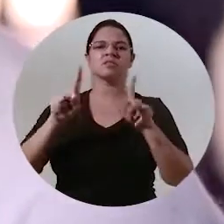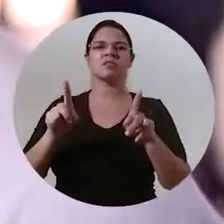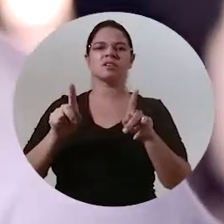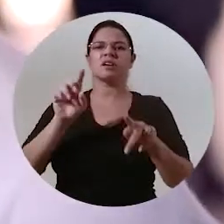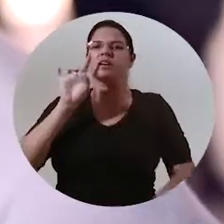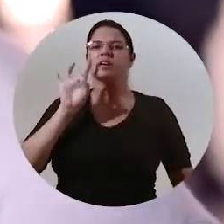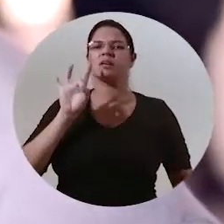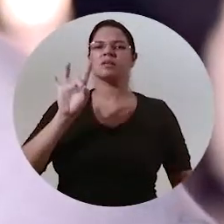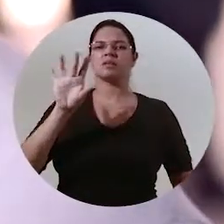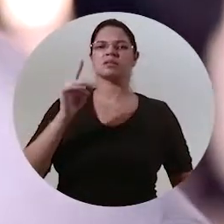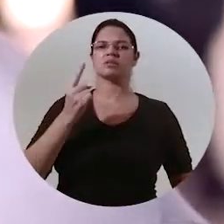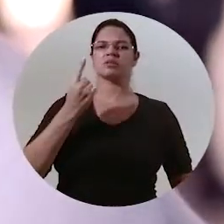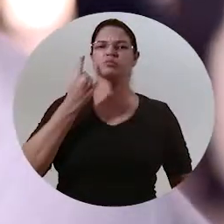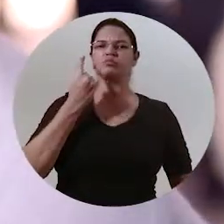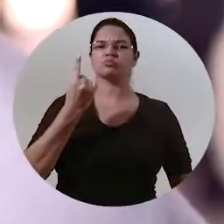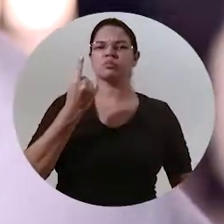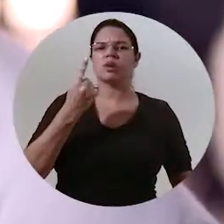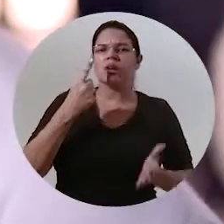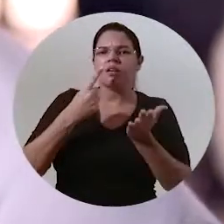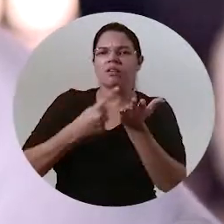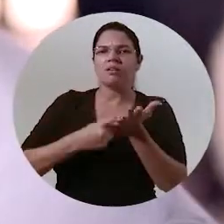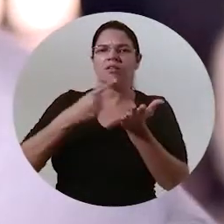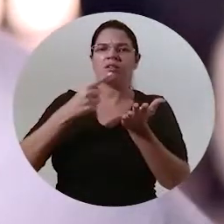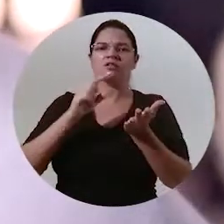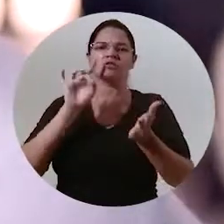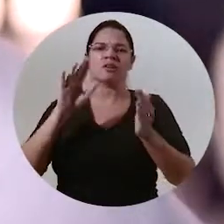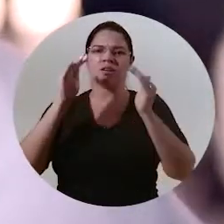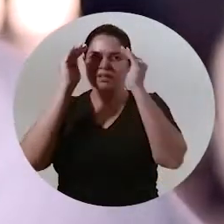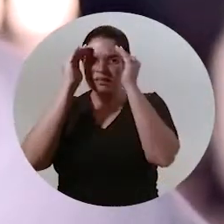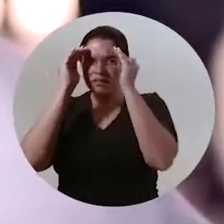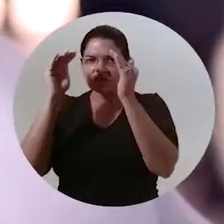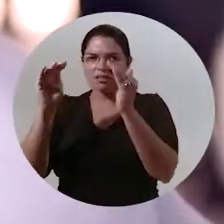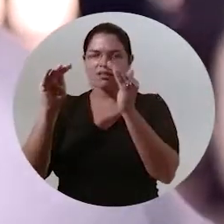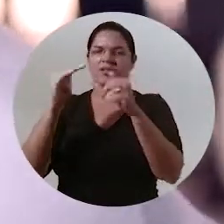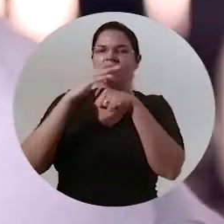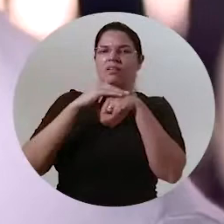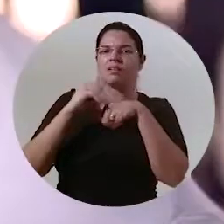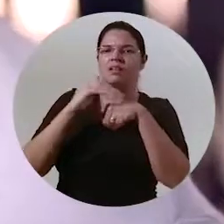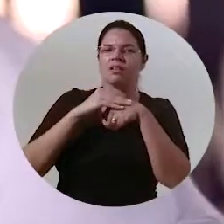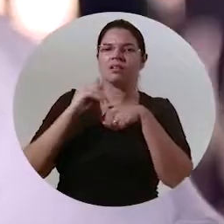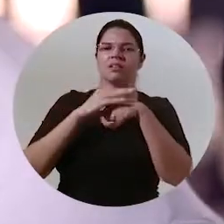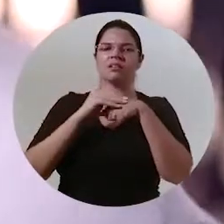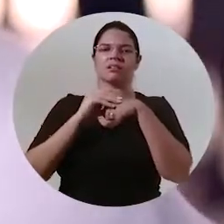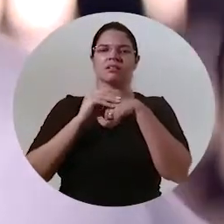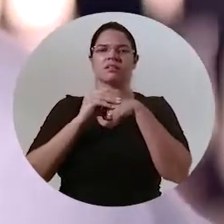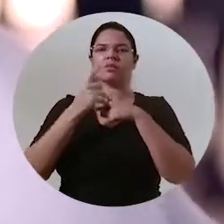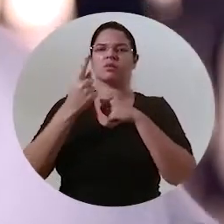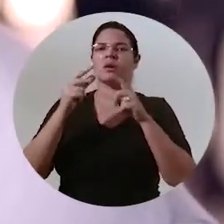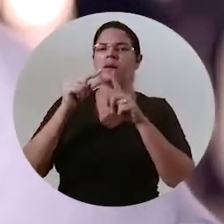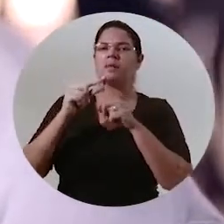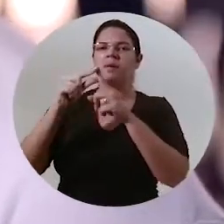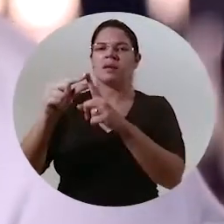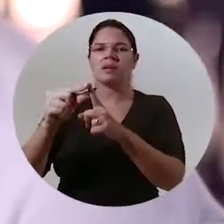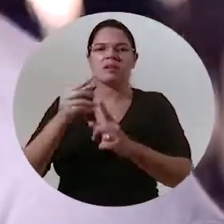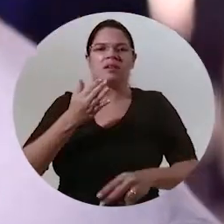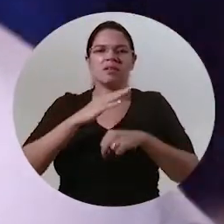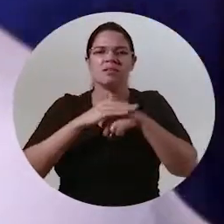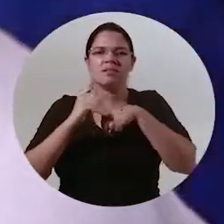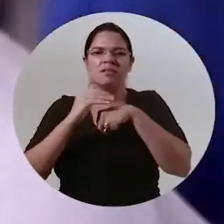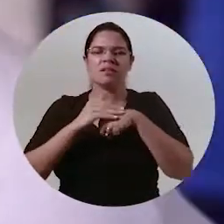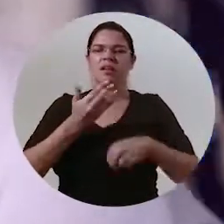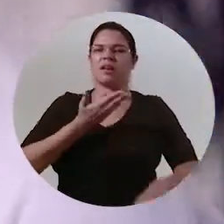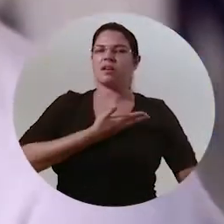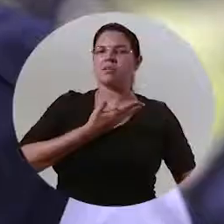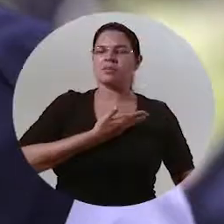a diferença com apenas um contato só de dar atenção de dar um carinho de dar uma